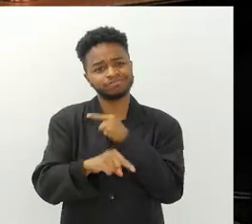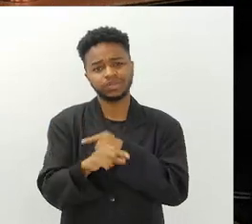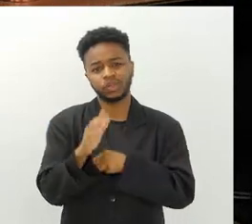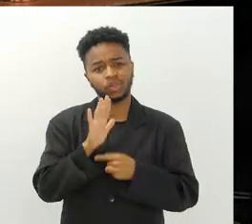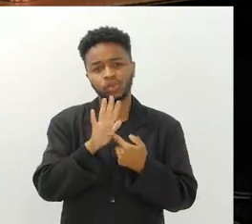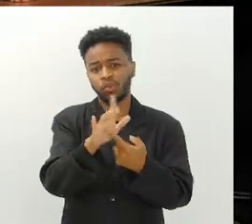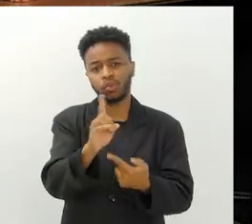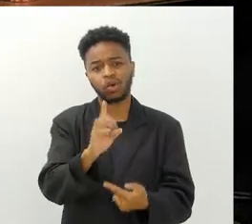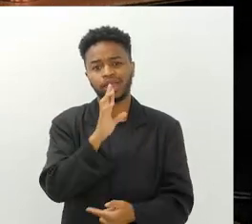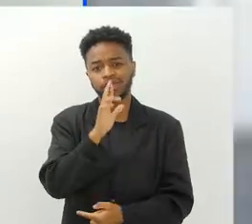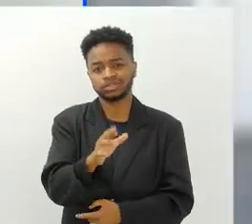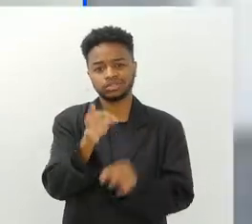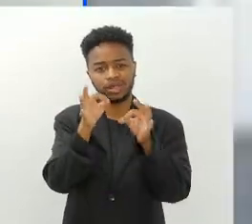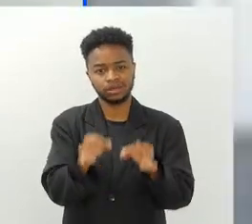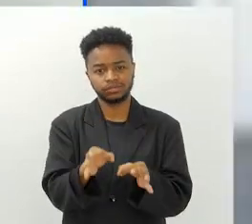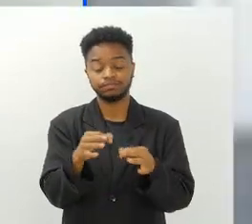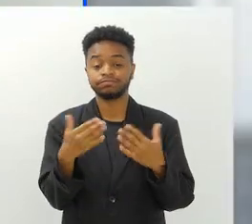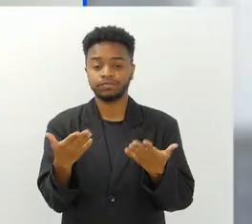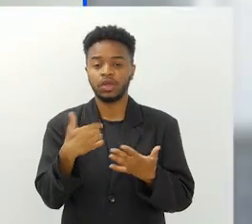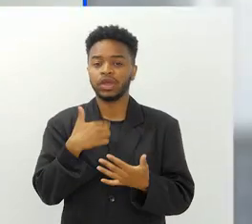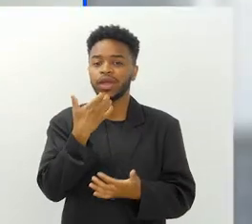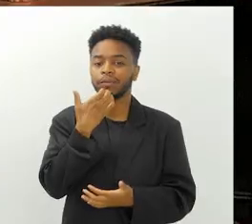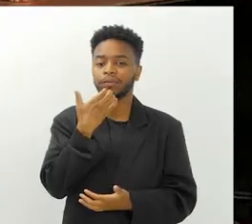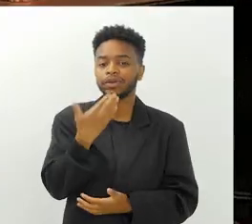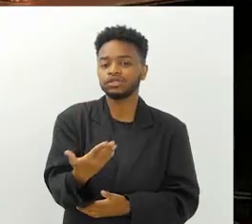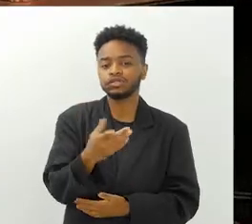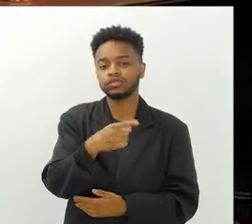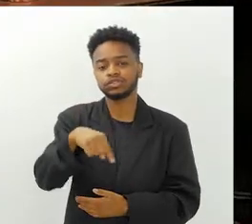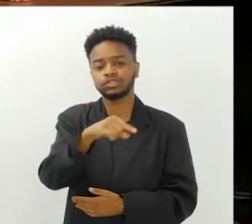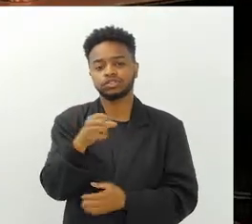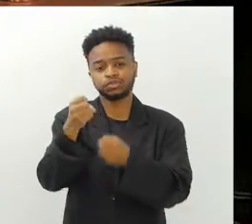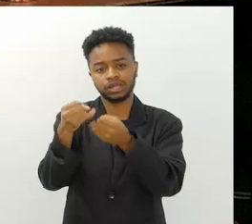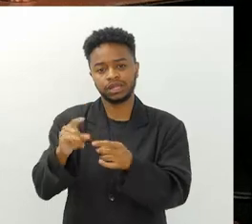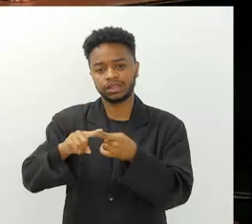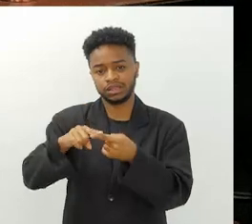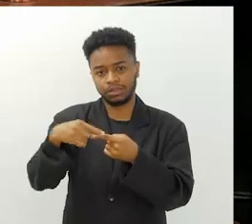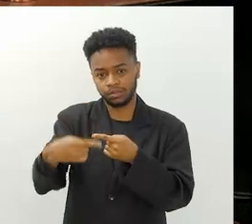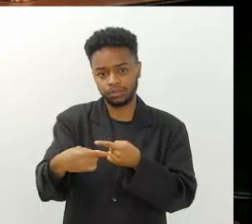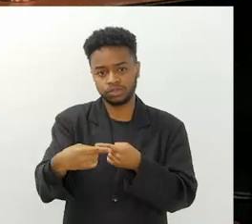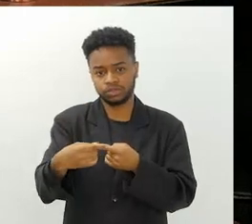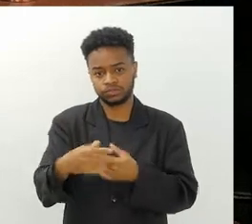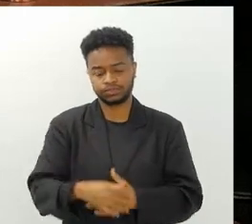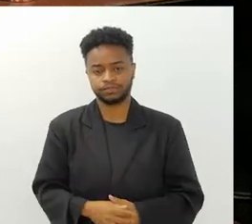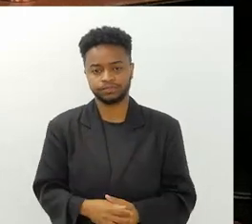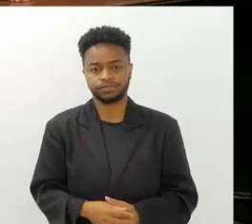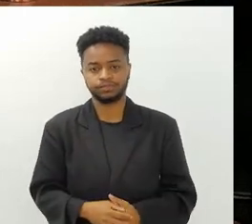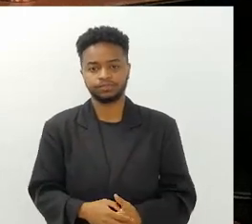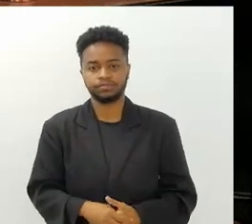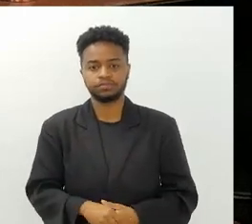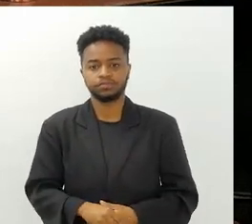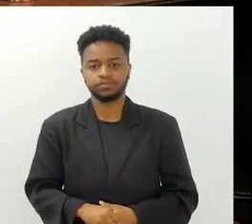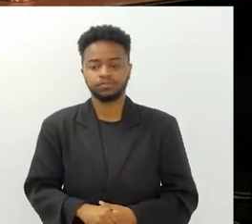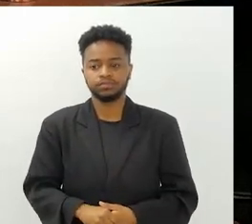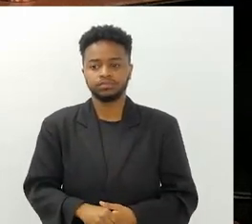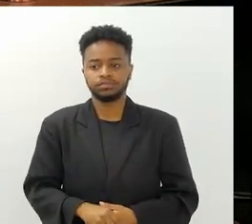tendo resultado prático. Eu gostaria que vocês falassem sobre isso. Começo com o professor. Professor, depois eu passo para a Nathalie.